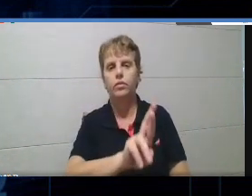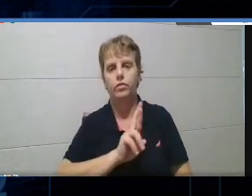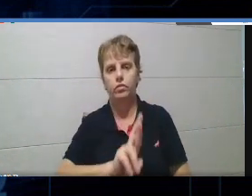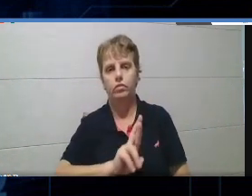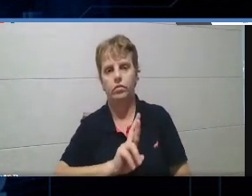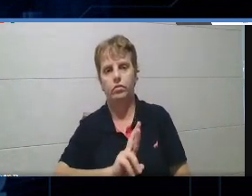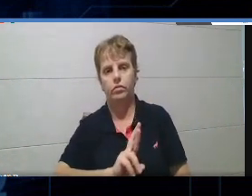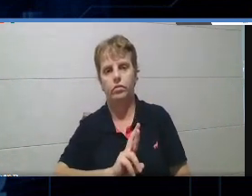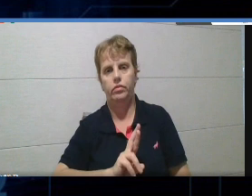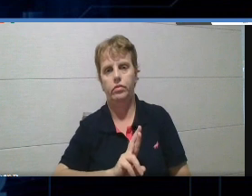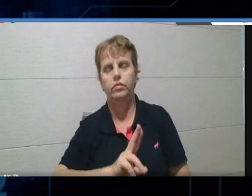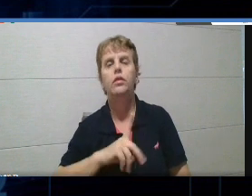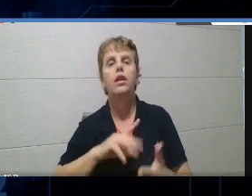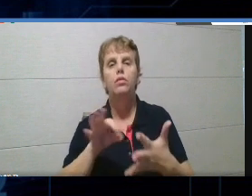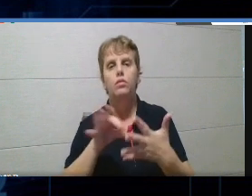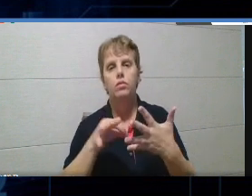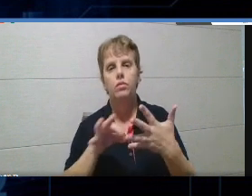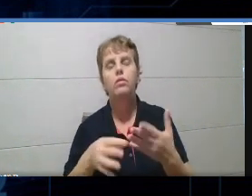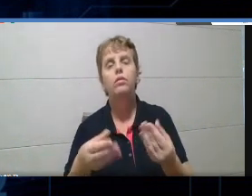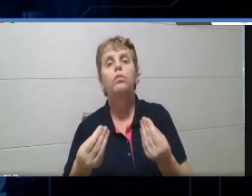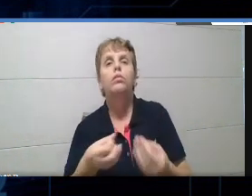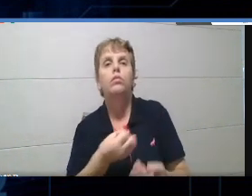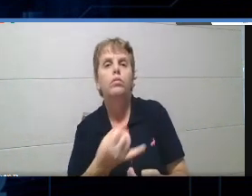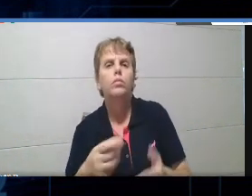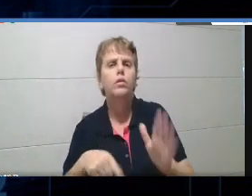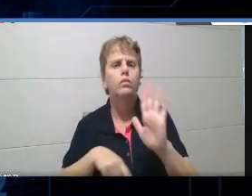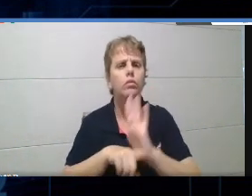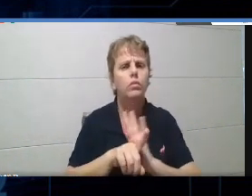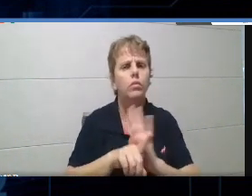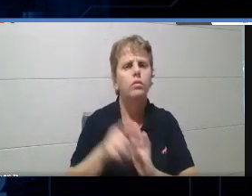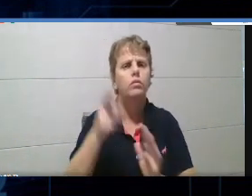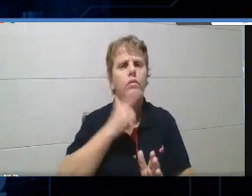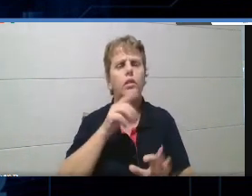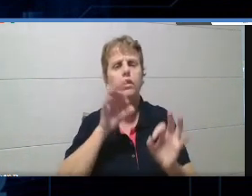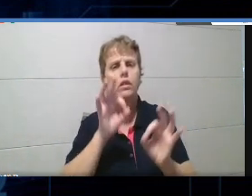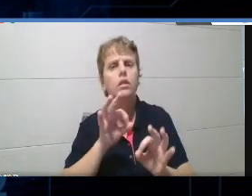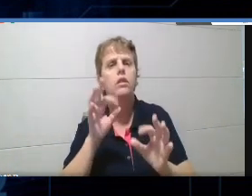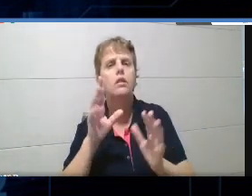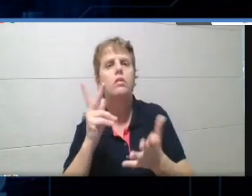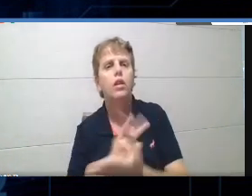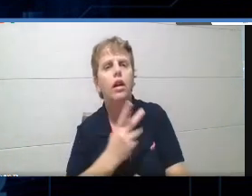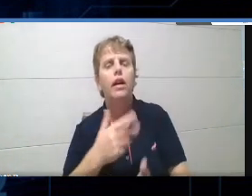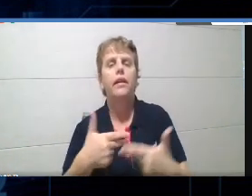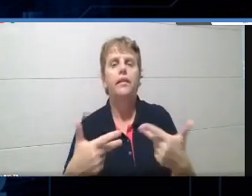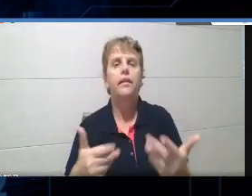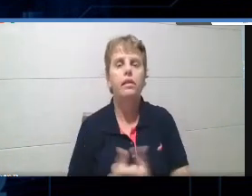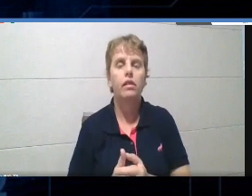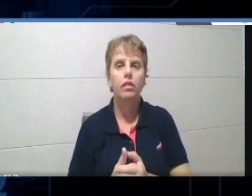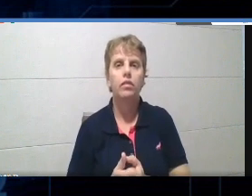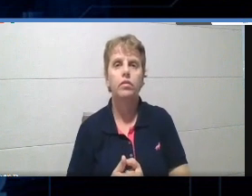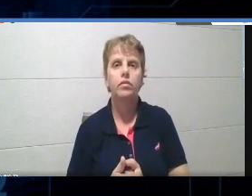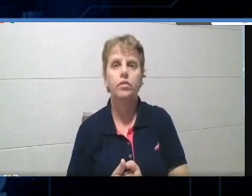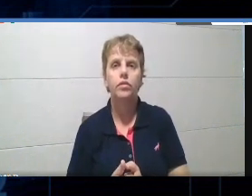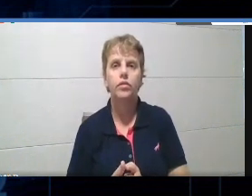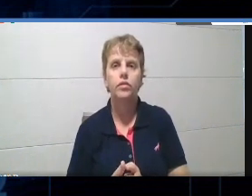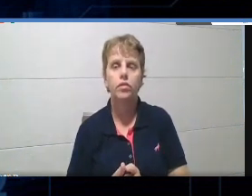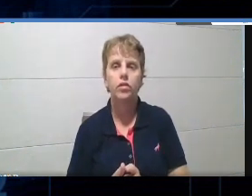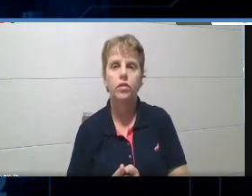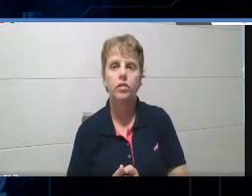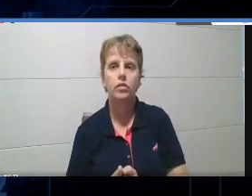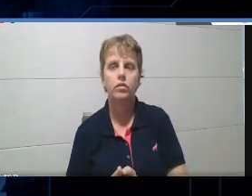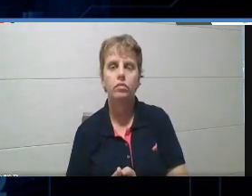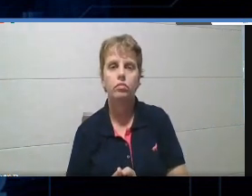embaixo para verificar quantas questões eles acertaram, quantas eles erraram. E eu tenho uma